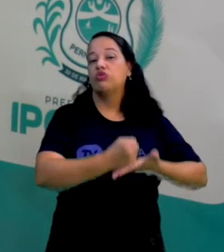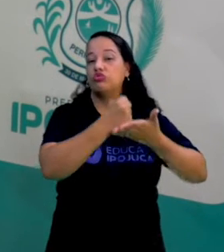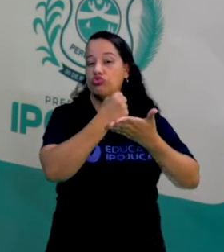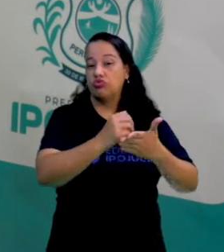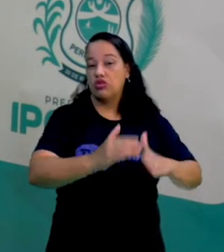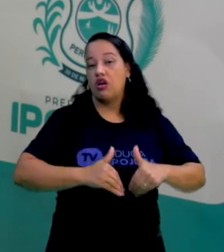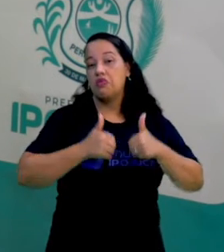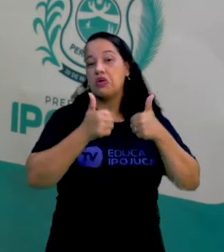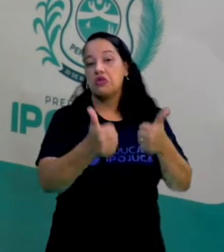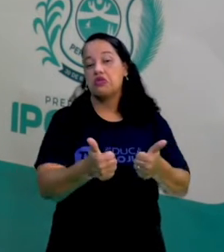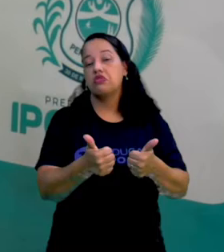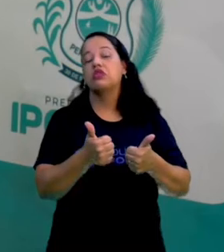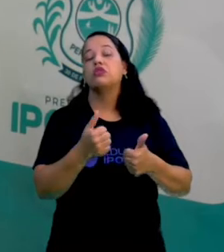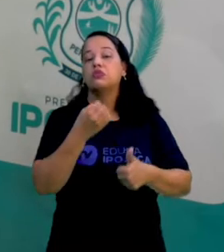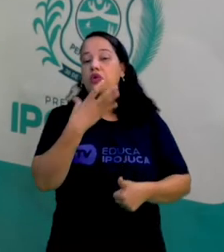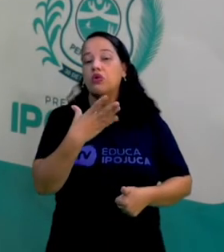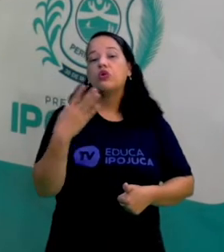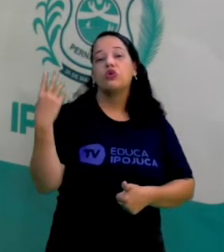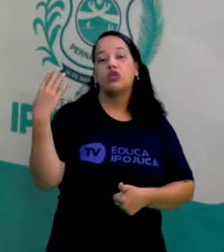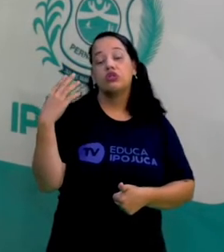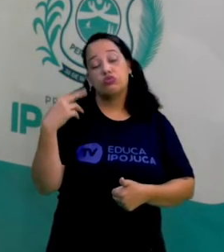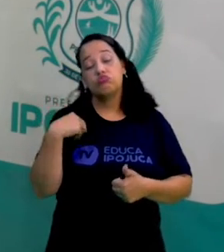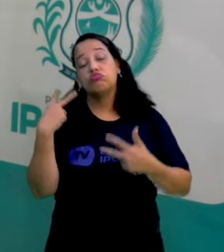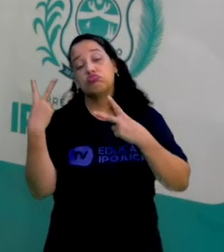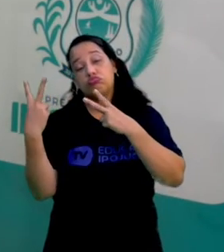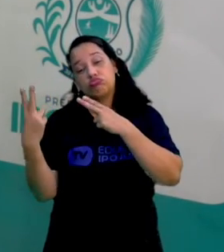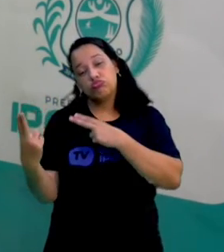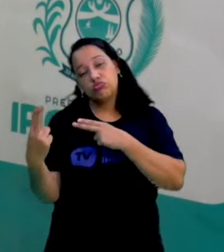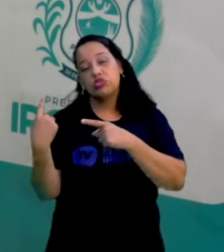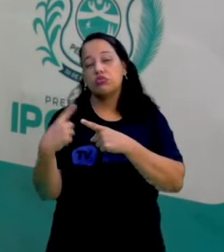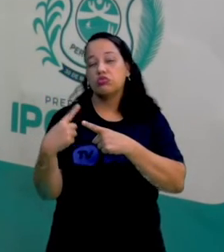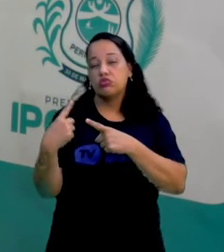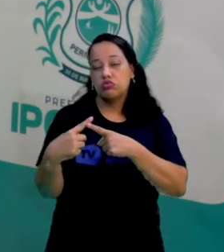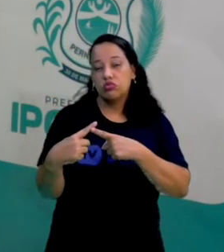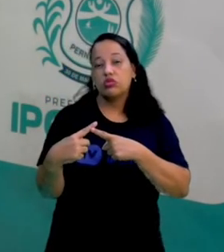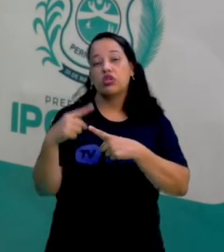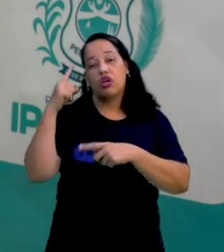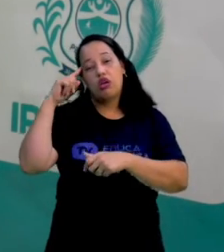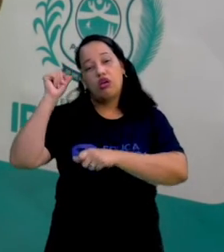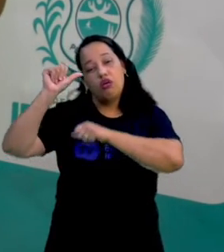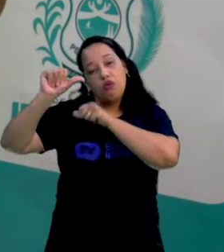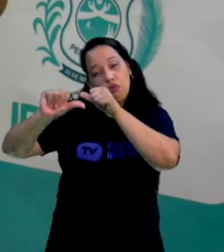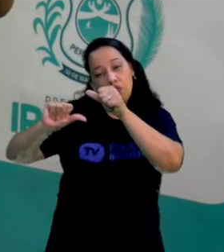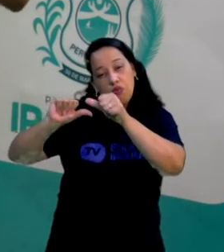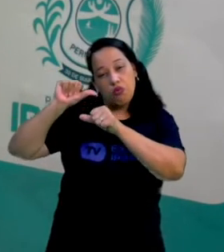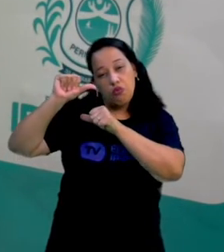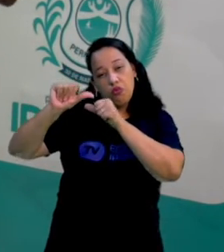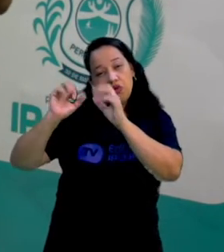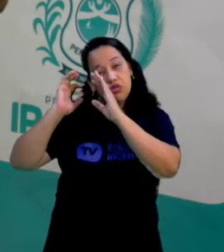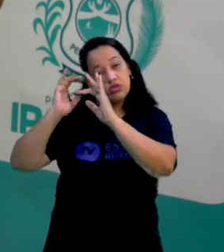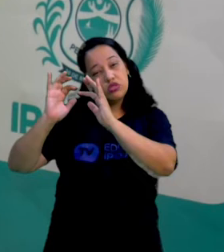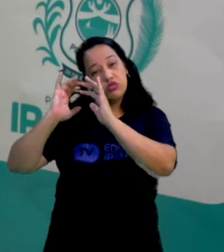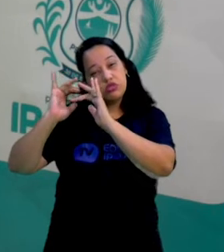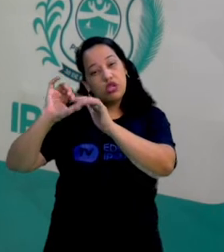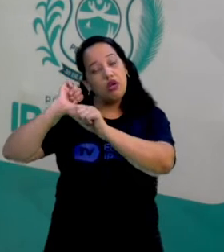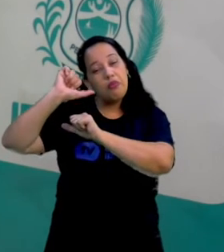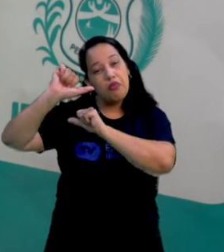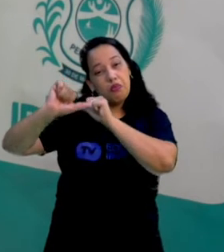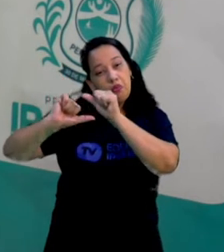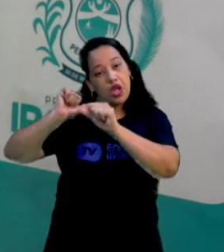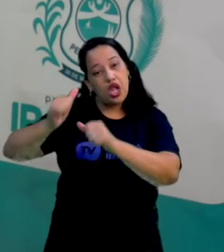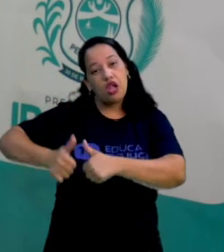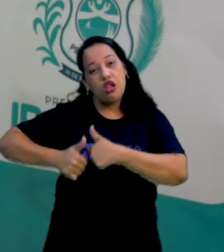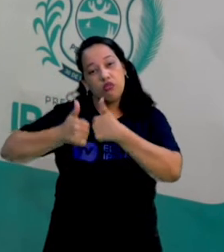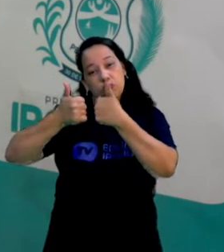importante a gente dormir para a gente poder recuperar, né? As células cerebrais, a gente poder